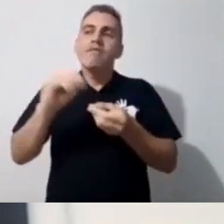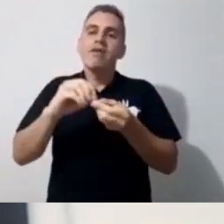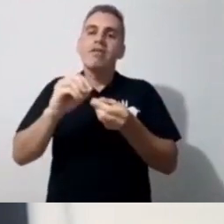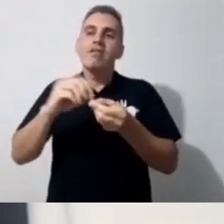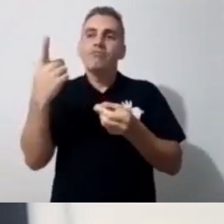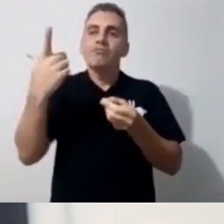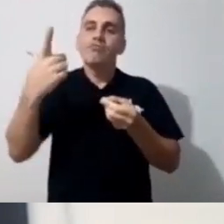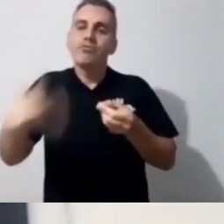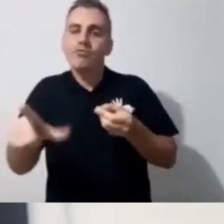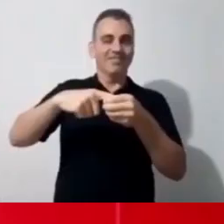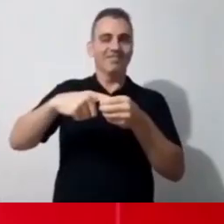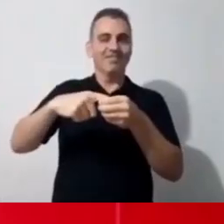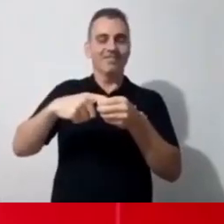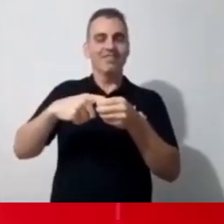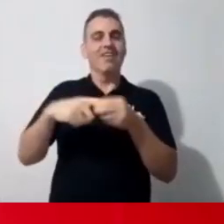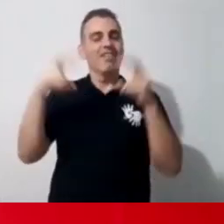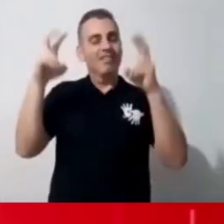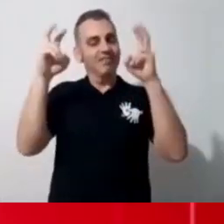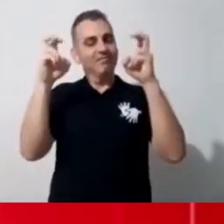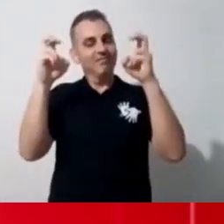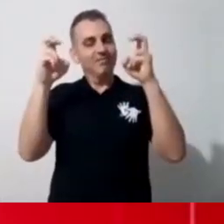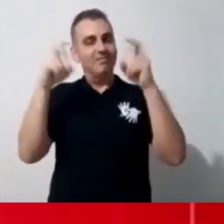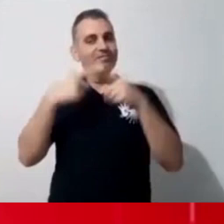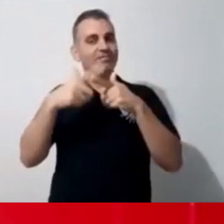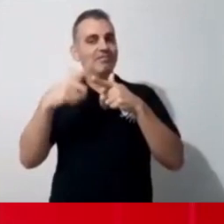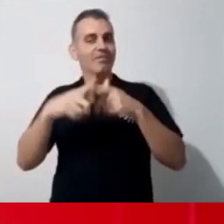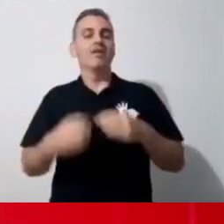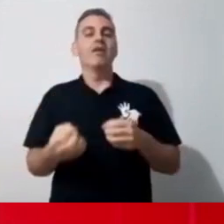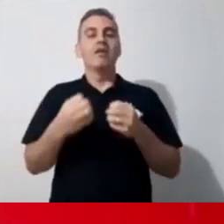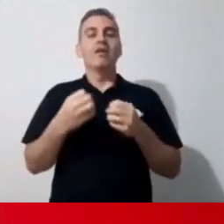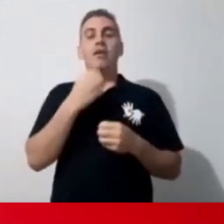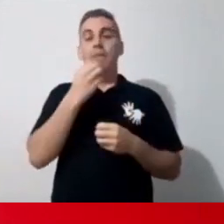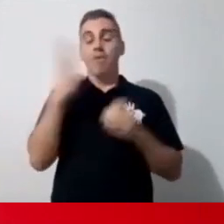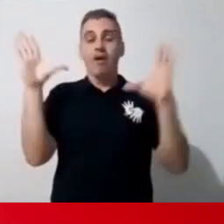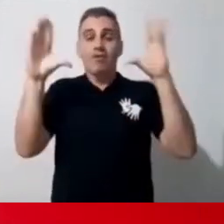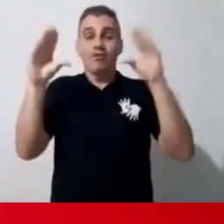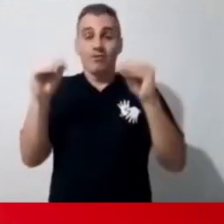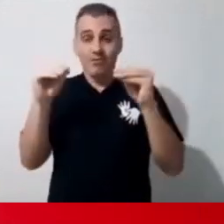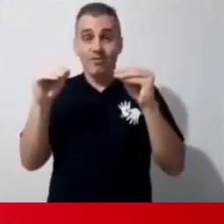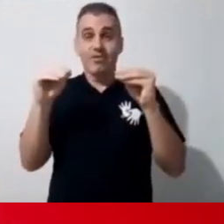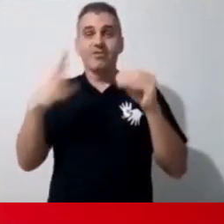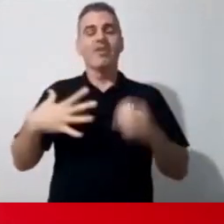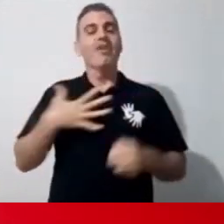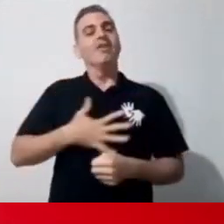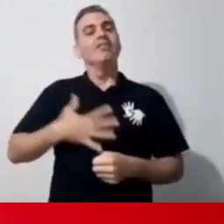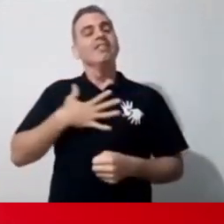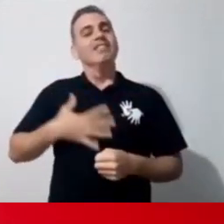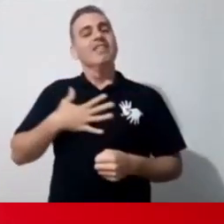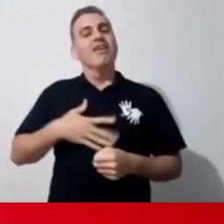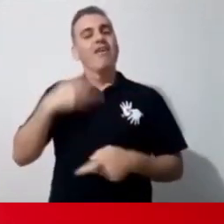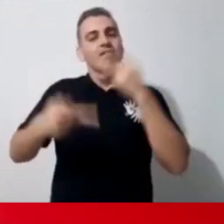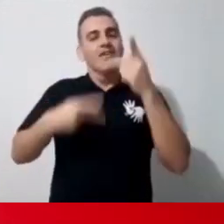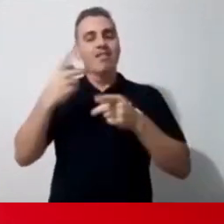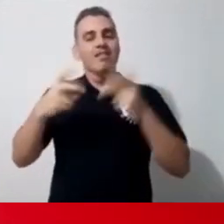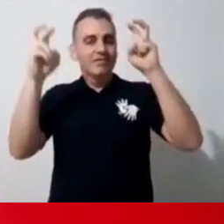Dani, contigo. Boa noite a todos, é um prazer estar aqui falando sobre um tema tão especial que é a